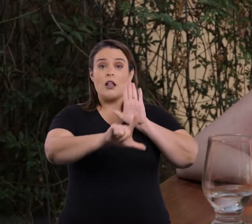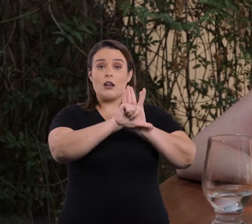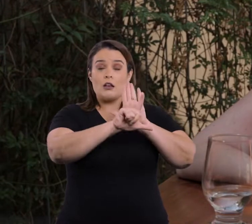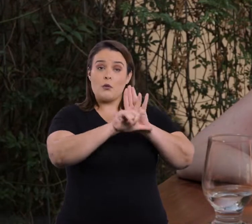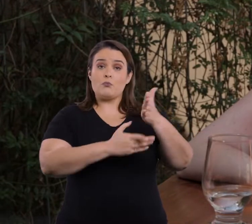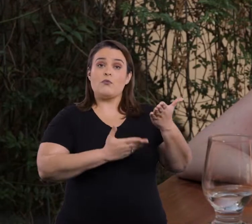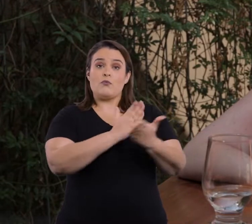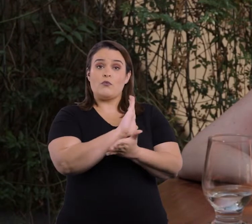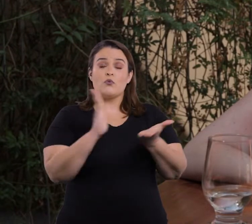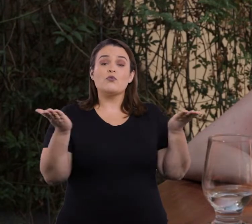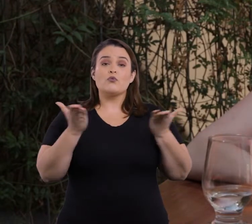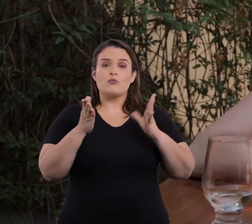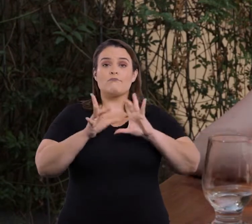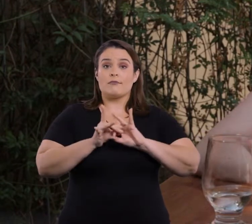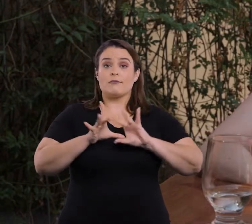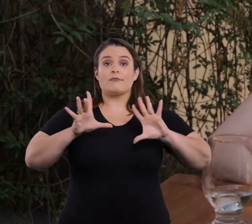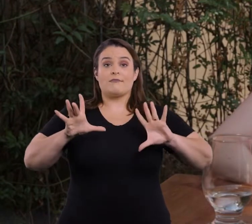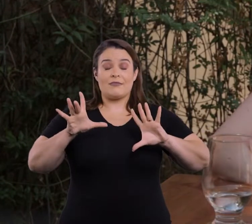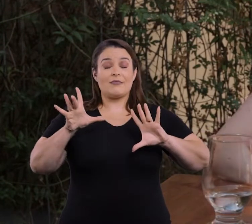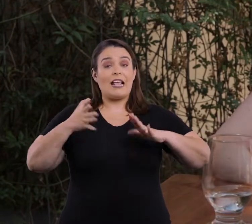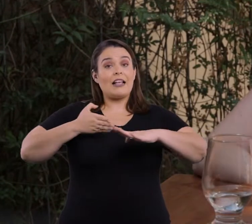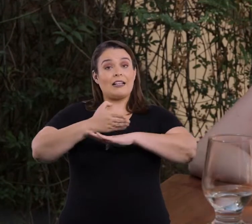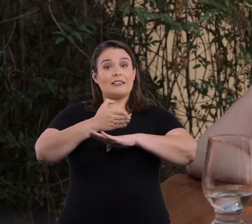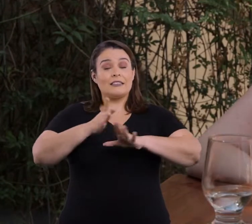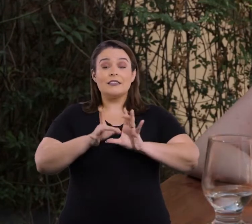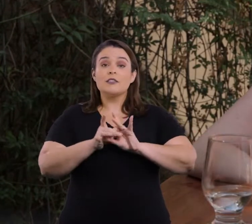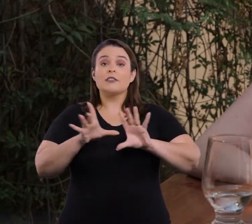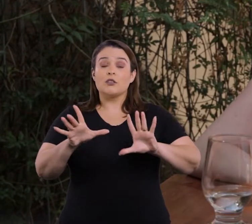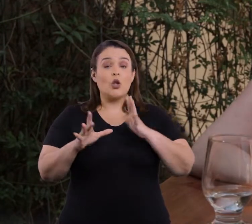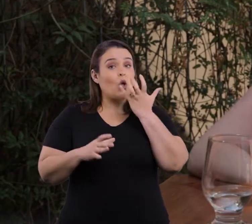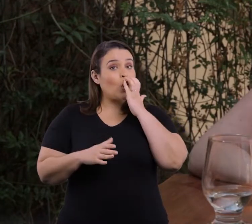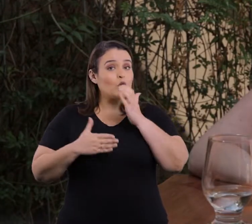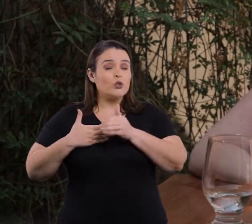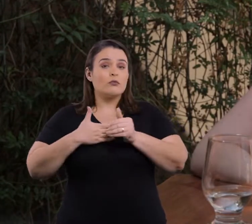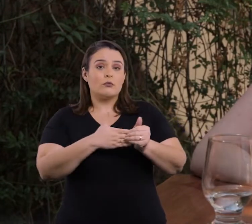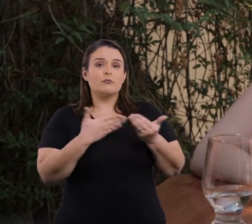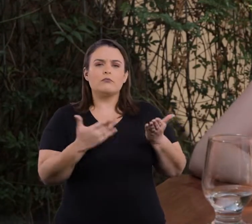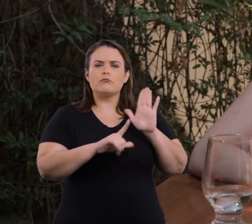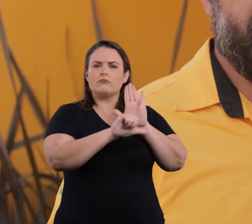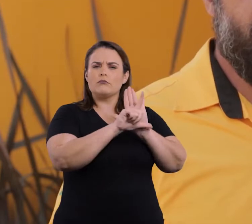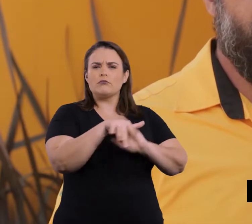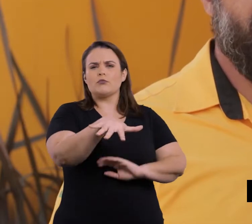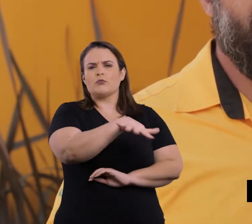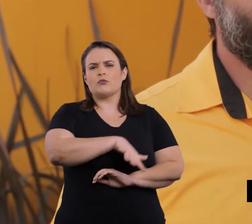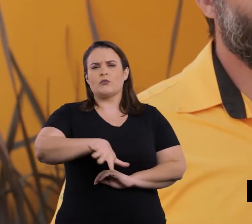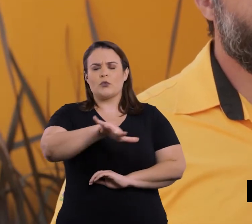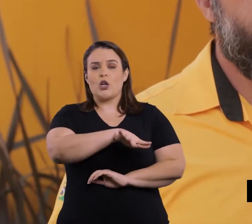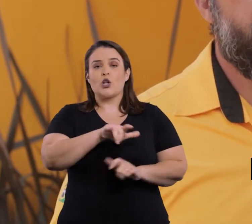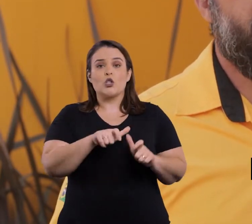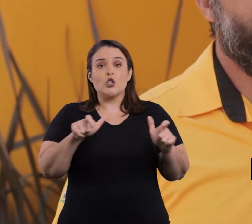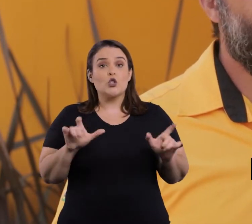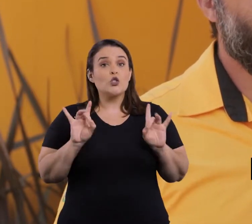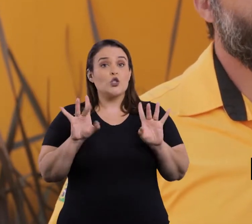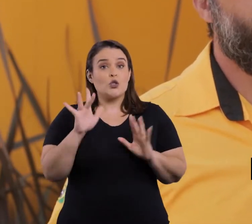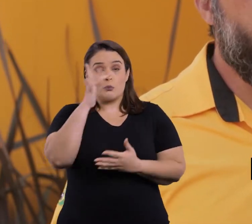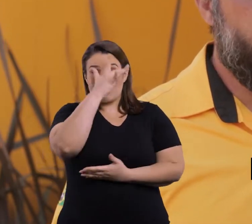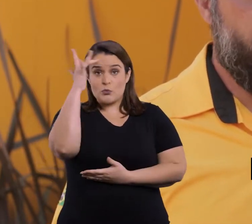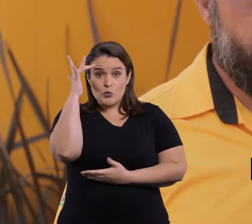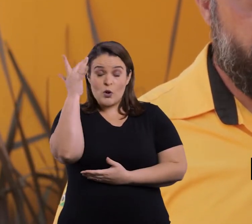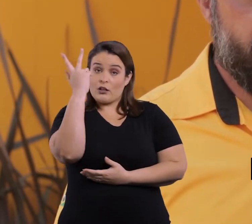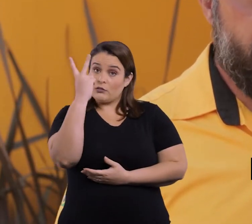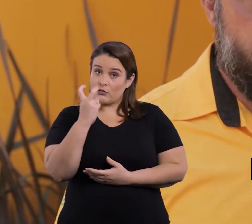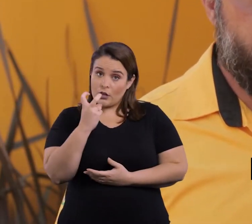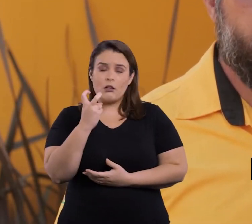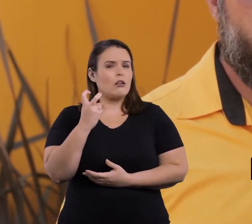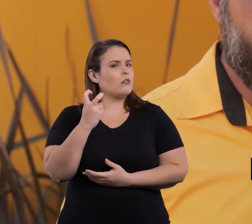para aprovar a legislação que hoje autoriza esse livre acesso dos cães guia. Mas essa lei, ela é abrangente. Ela não é só